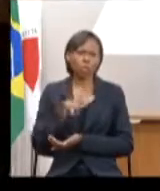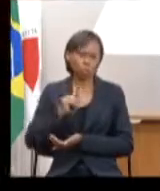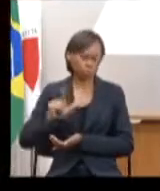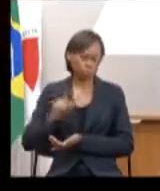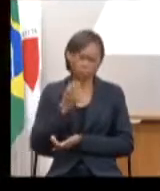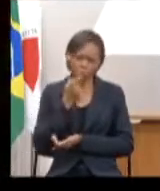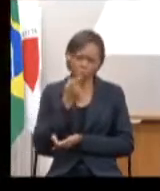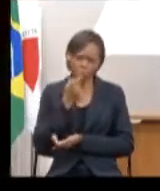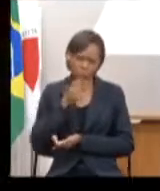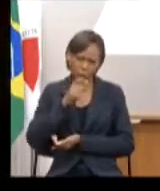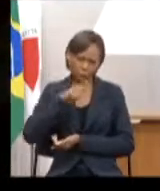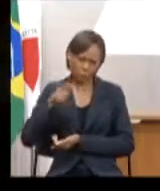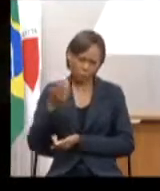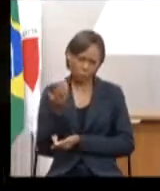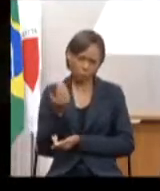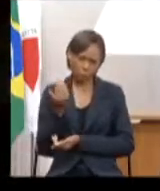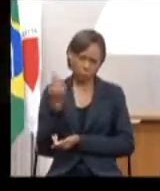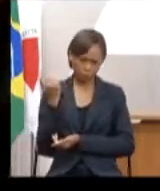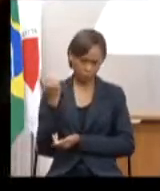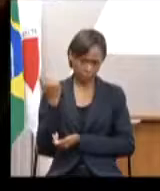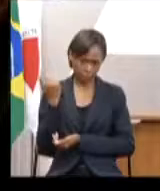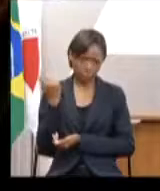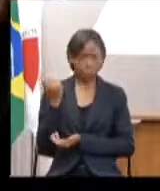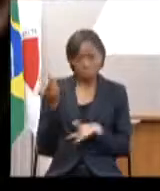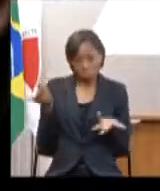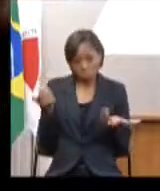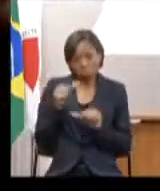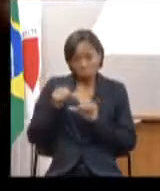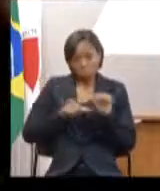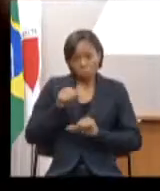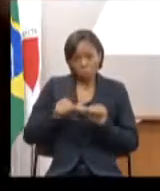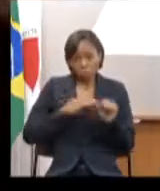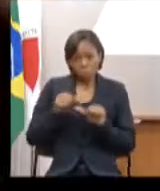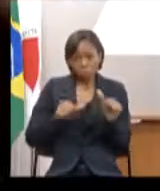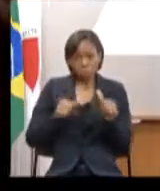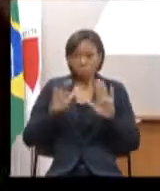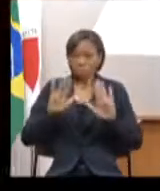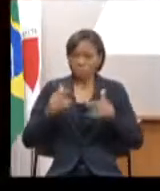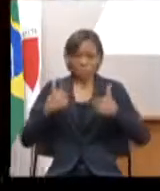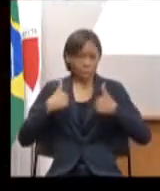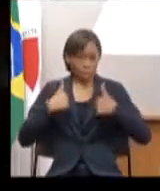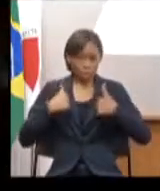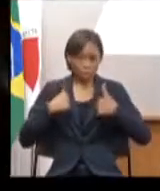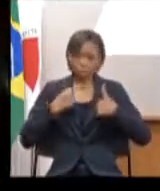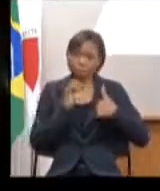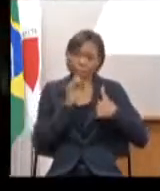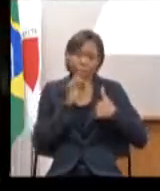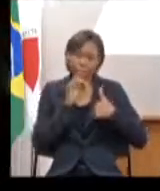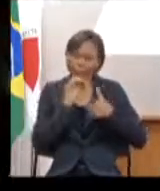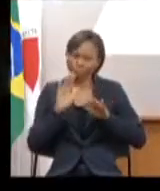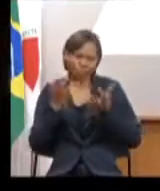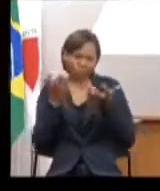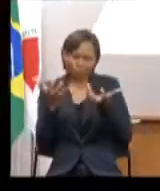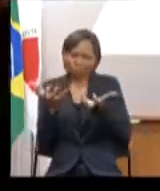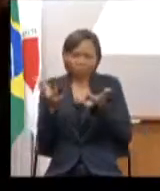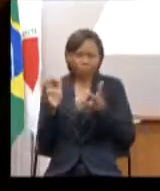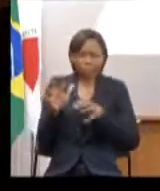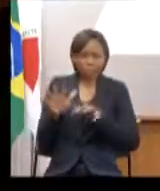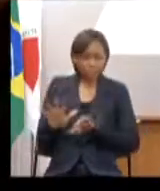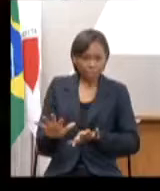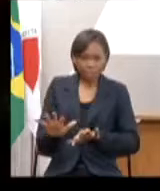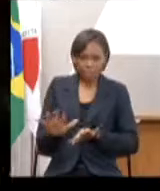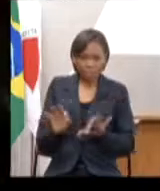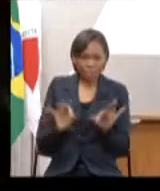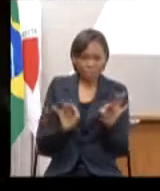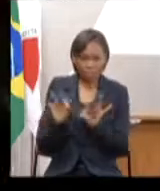atrás. Então, é evidente que haveria mudanças. Eu, inclusive, me recusei propositalmente a fazer qualquer emenda,